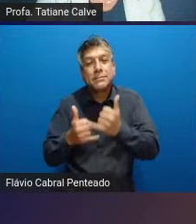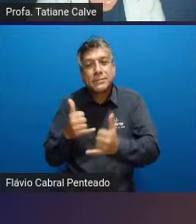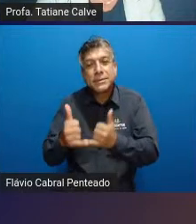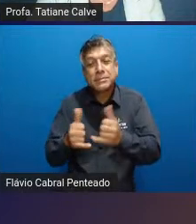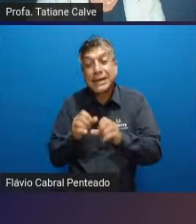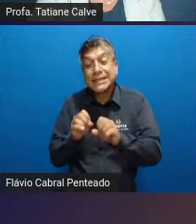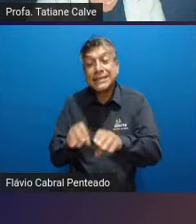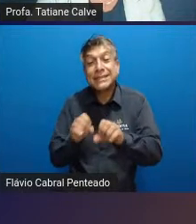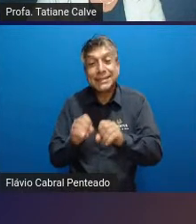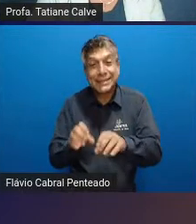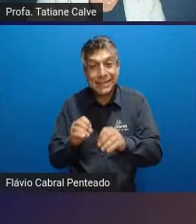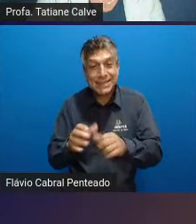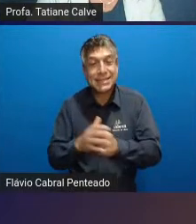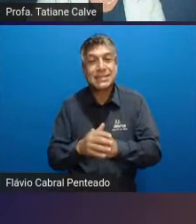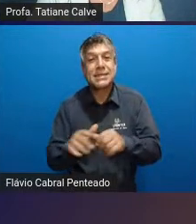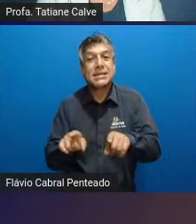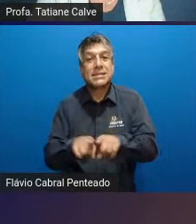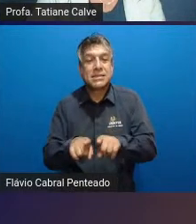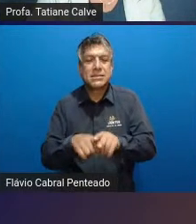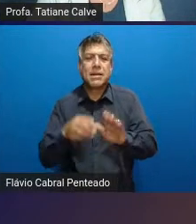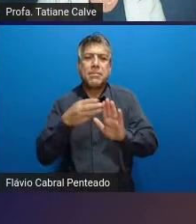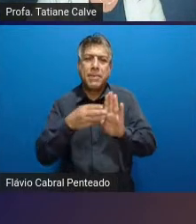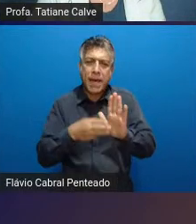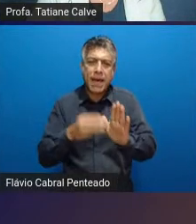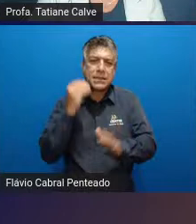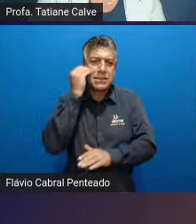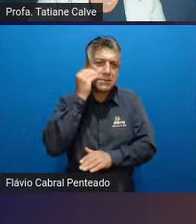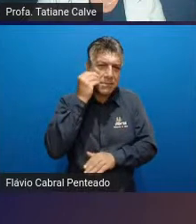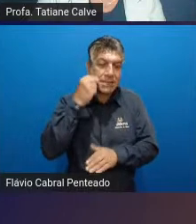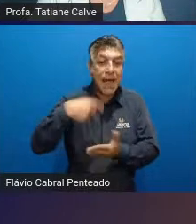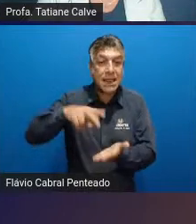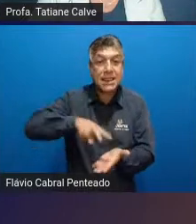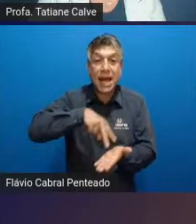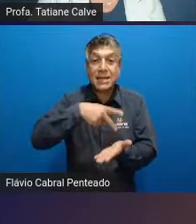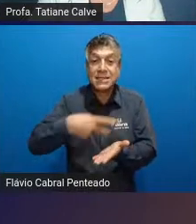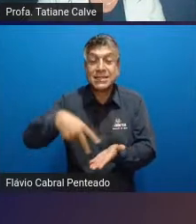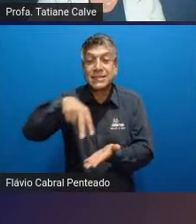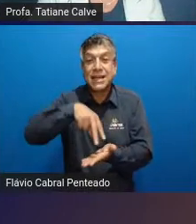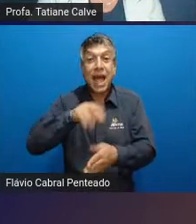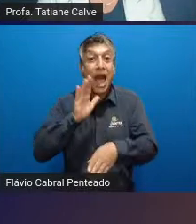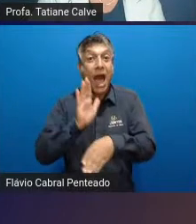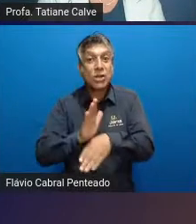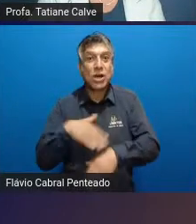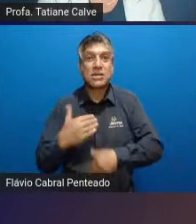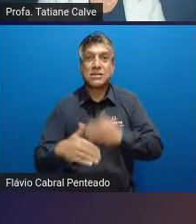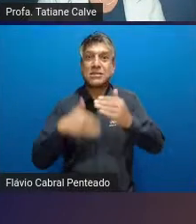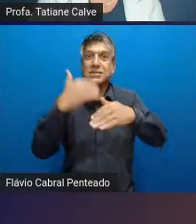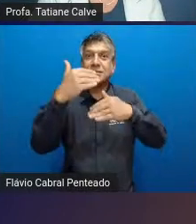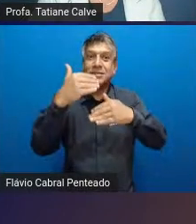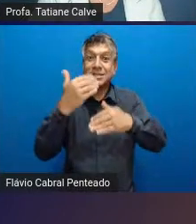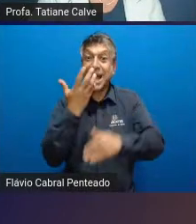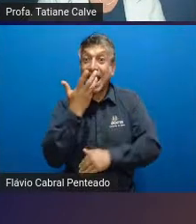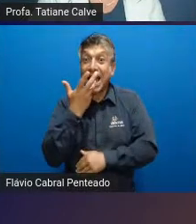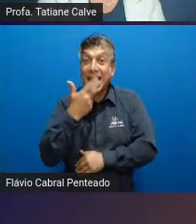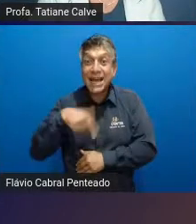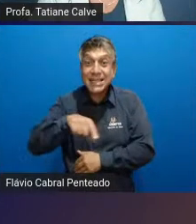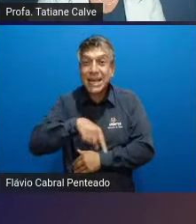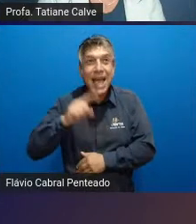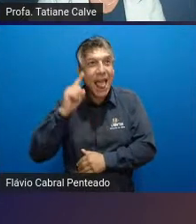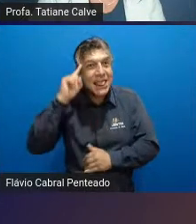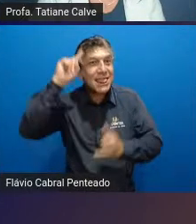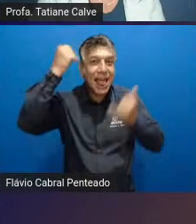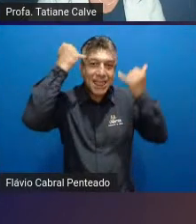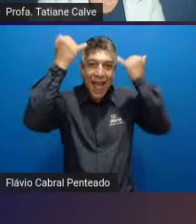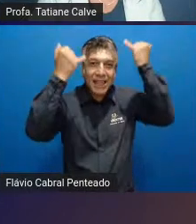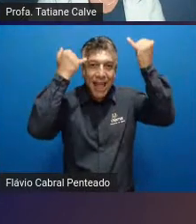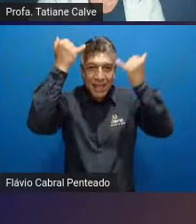ensino considerando métodos e práticas de danças que favoreçam o desenvolvimento da criatividade e da